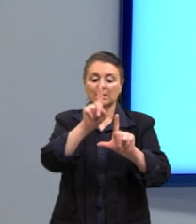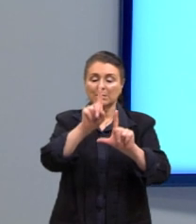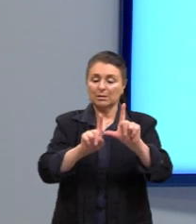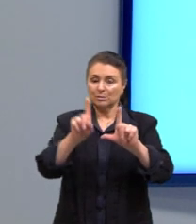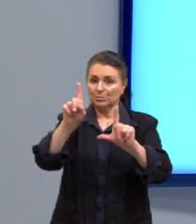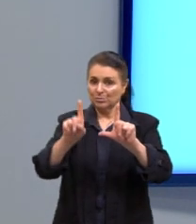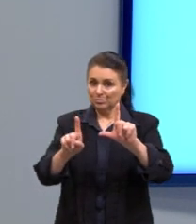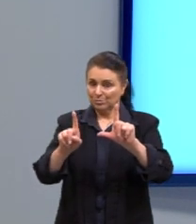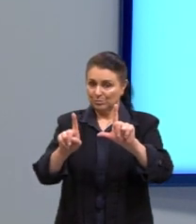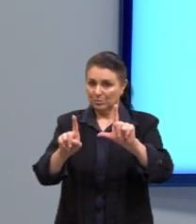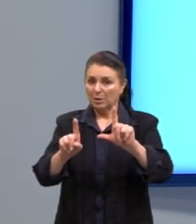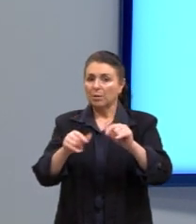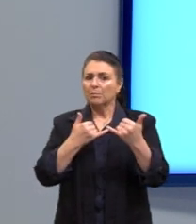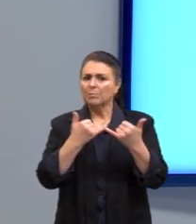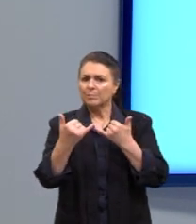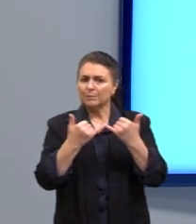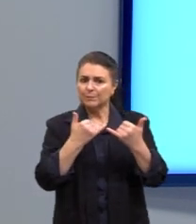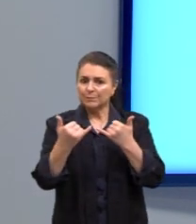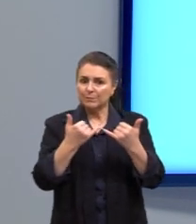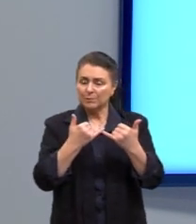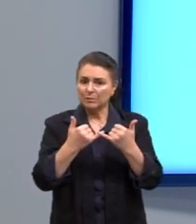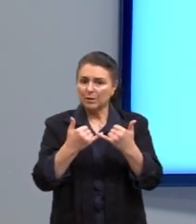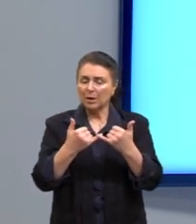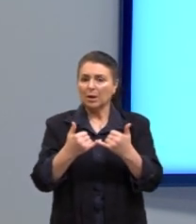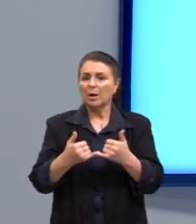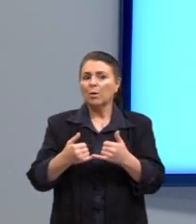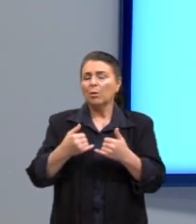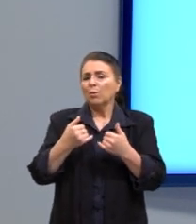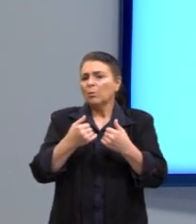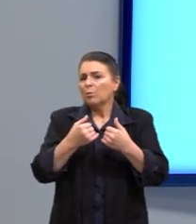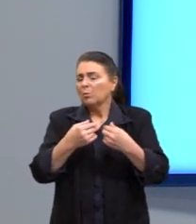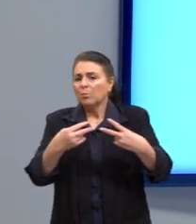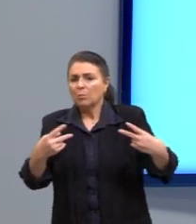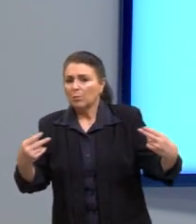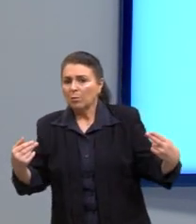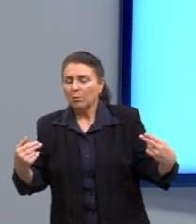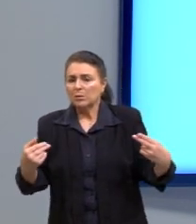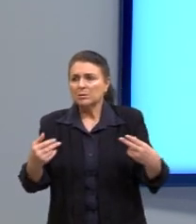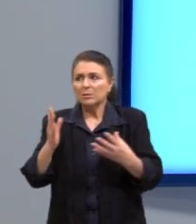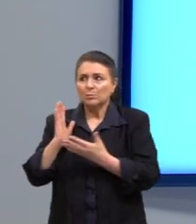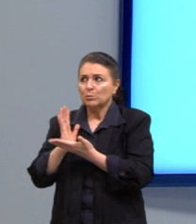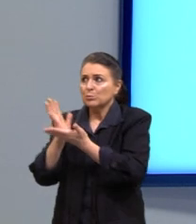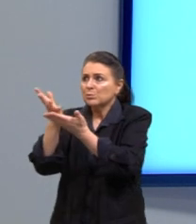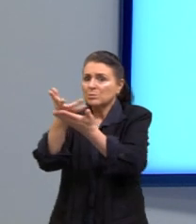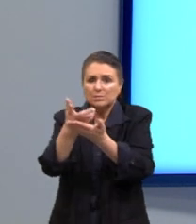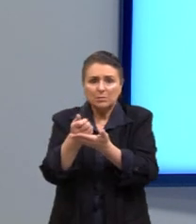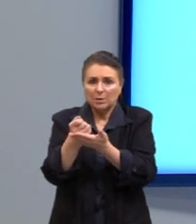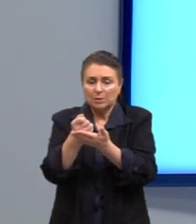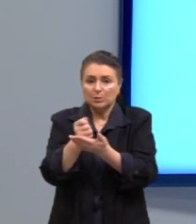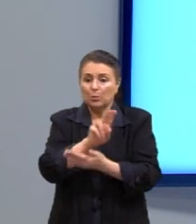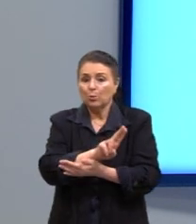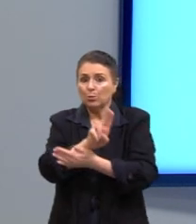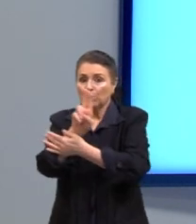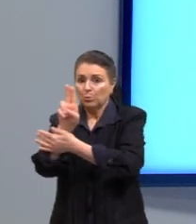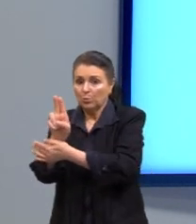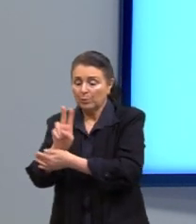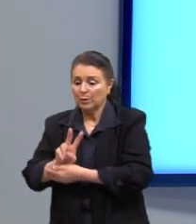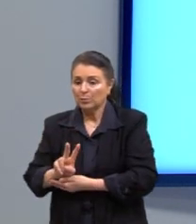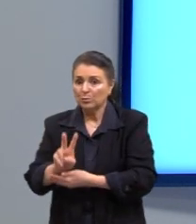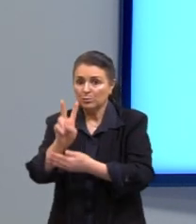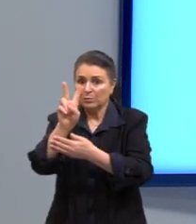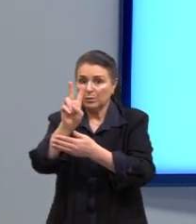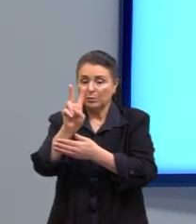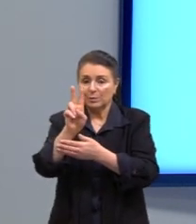para exemplificar em um único termo toda a série de dados. A nomenclatura dos valores